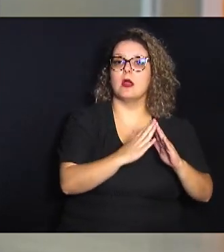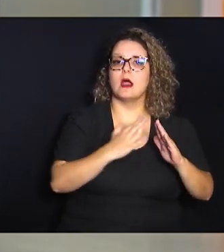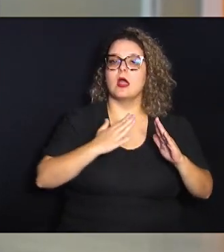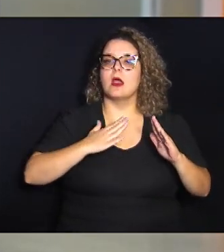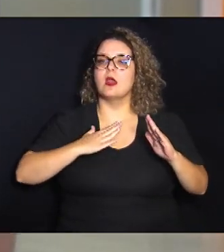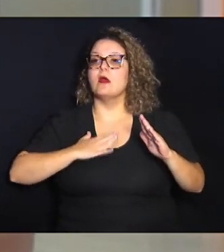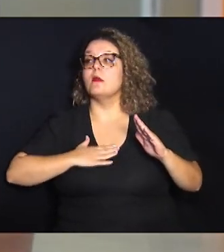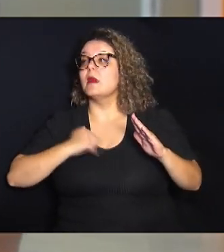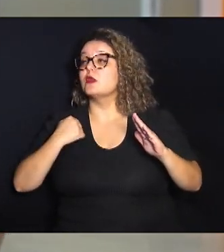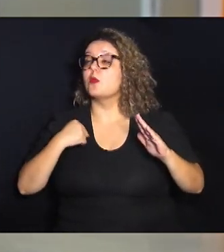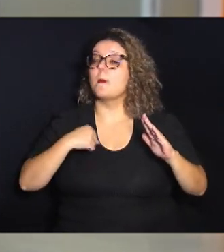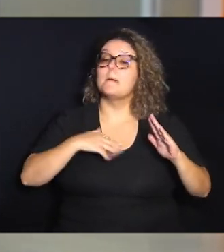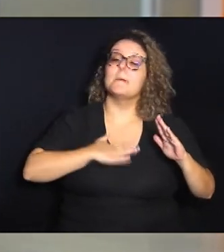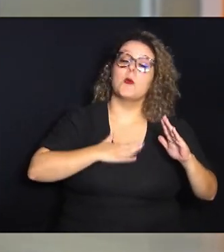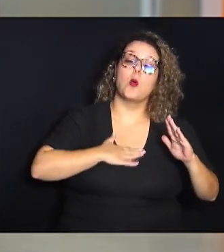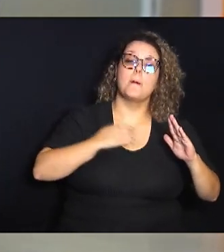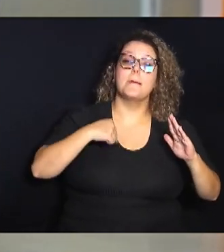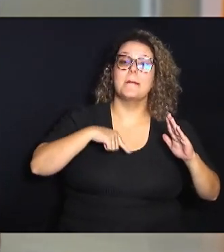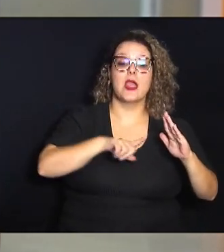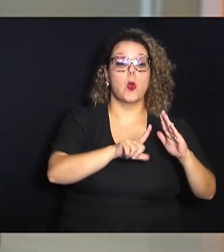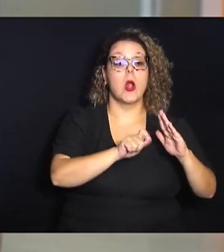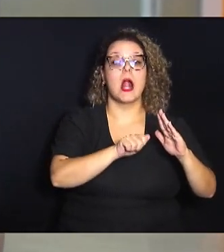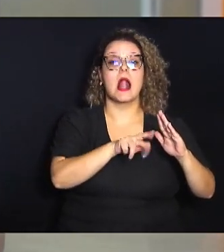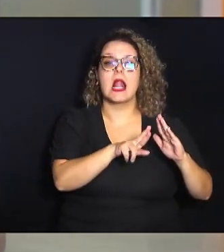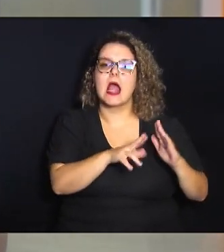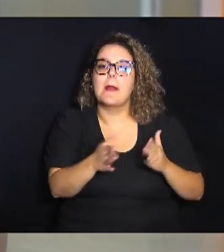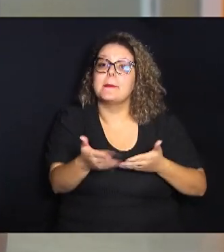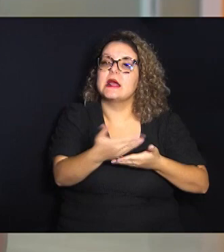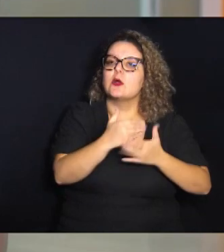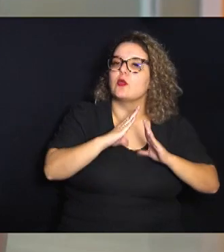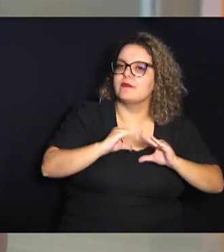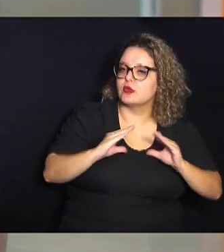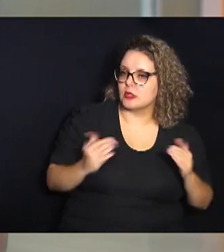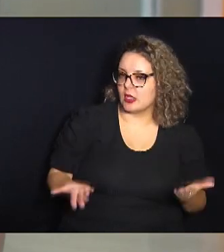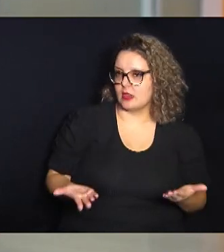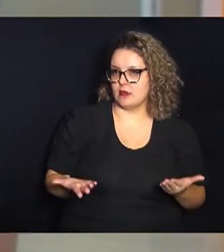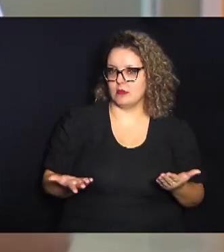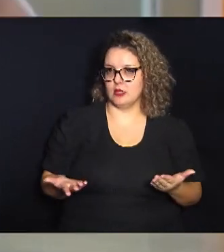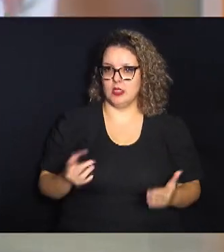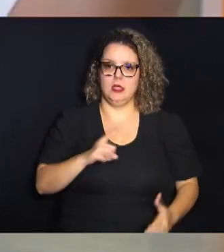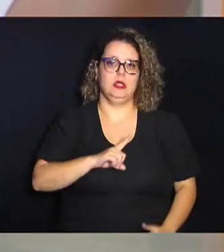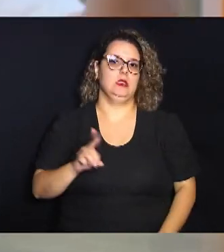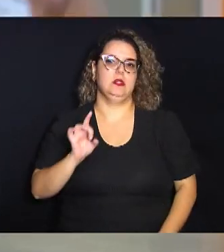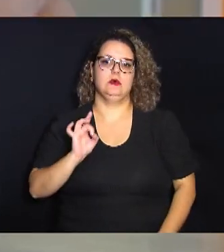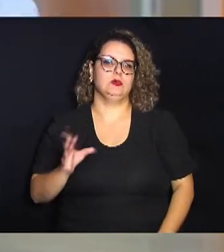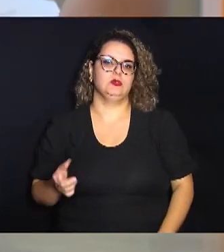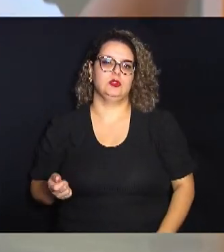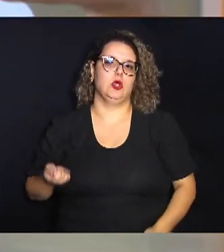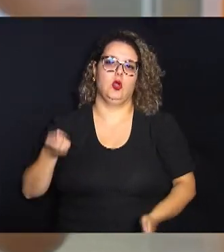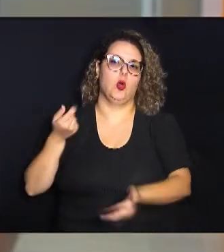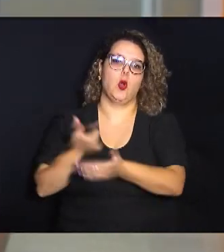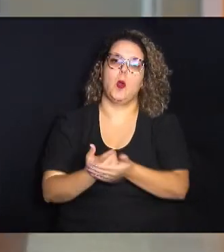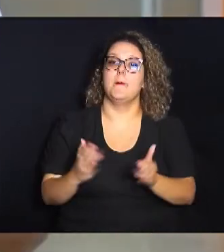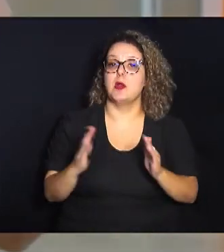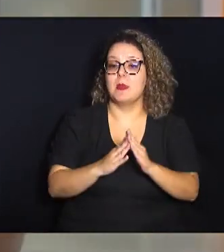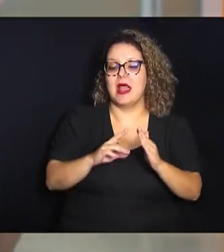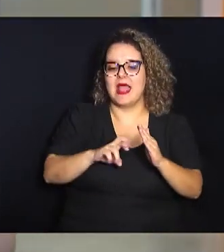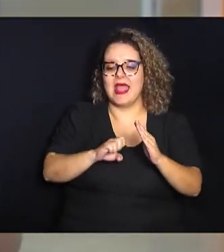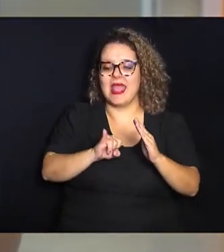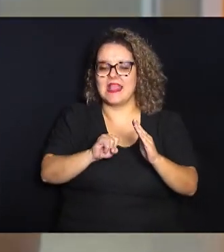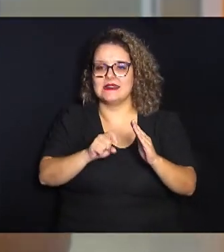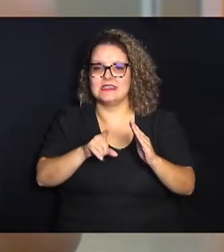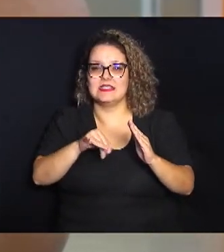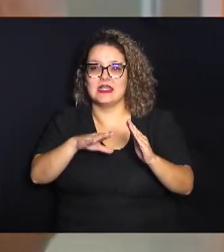lar ou seja um lugar mais acolhedor eu não apenas comprei uma residência um imóvel eu comprei uma